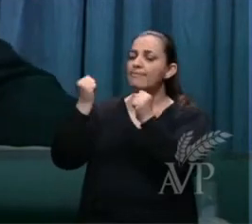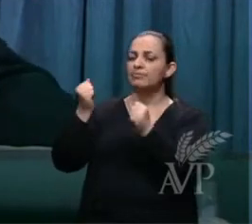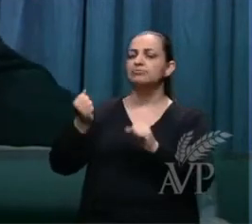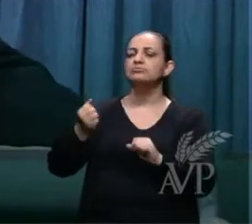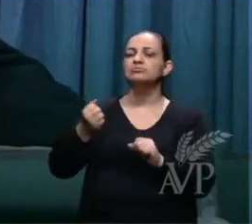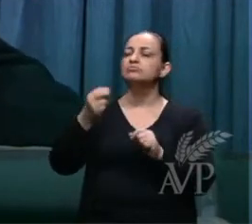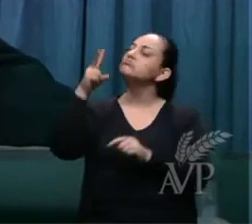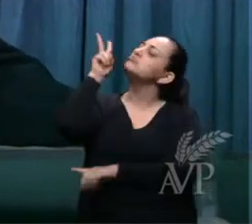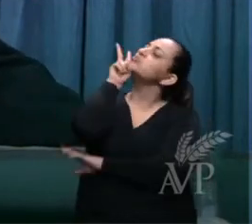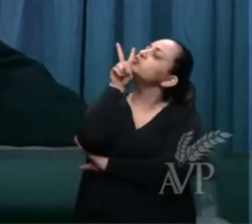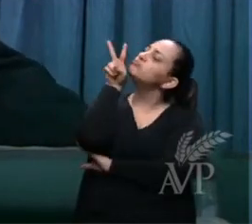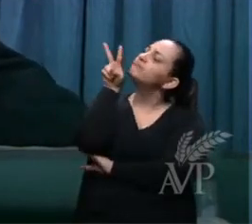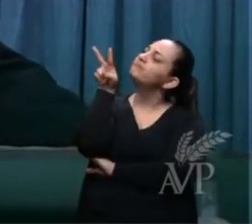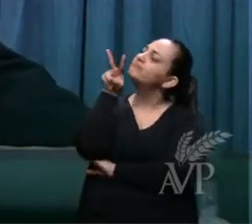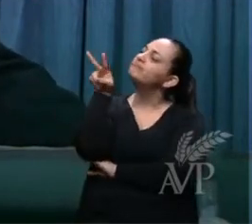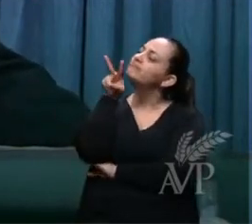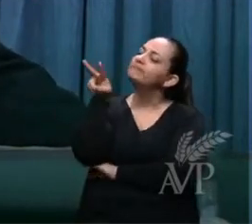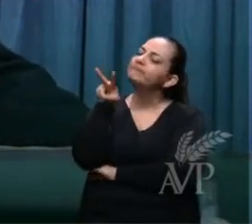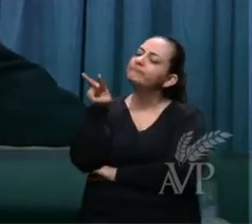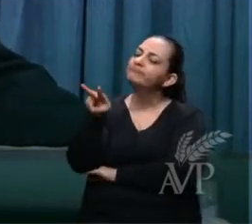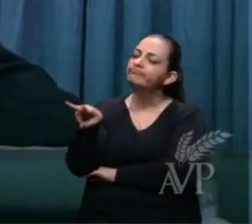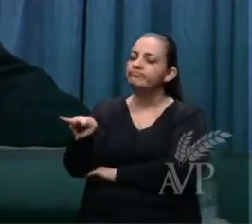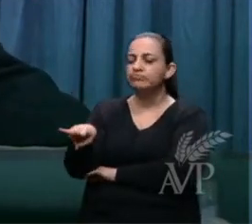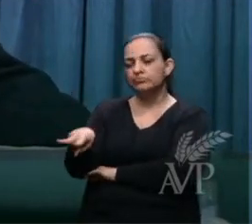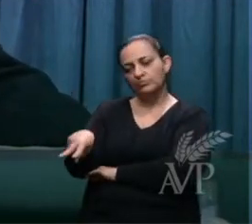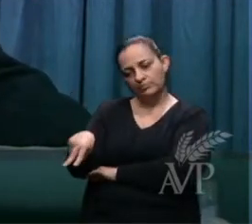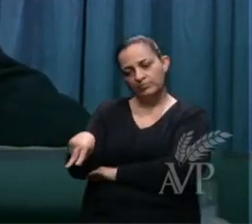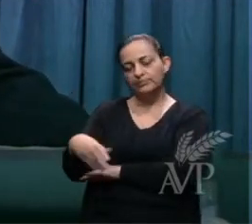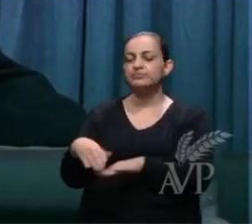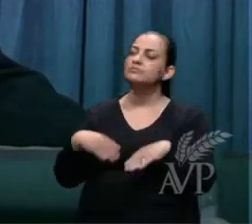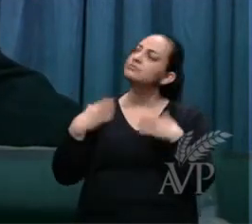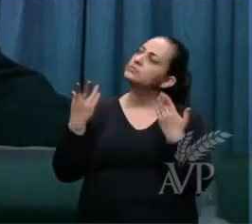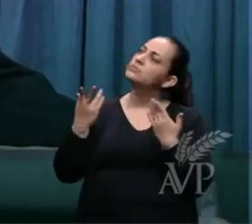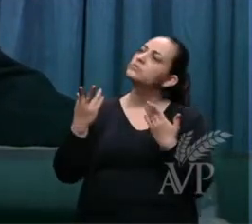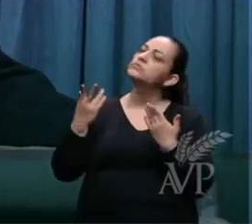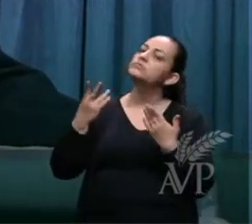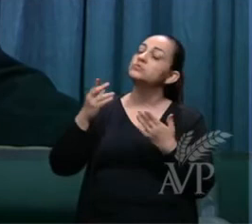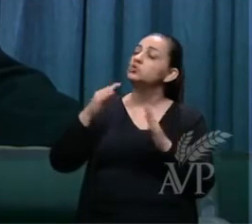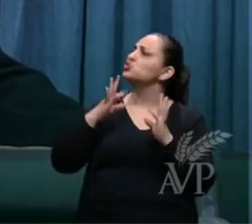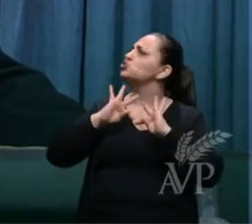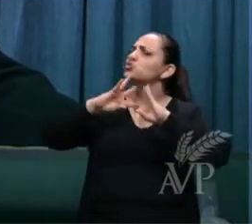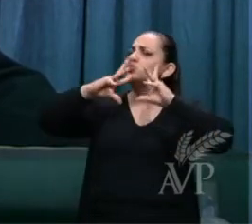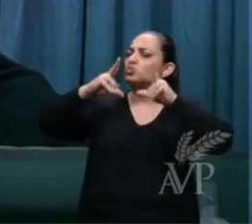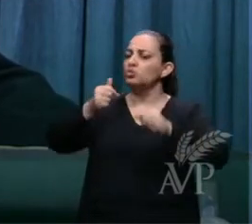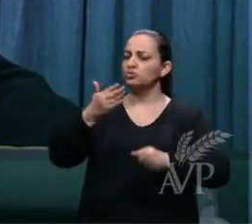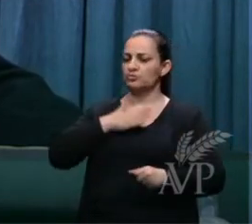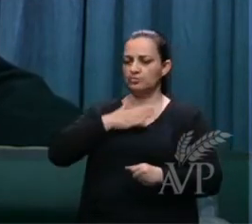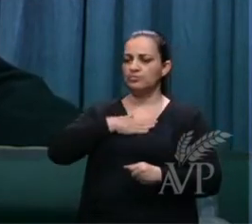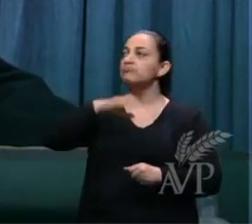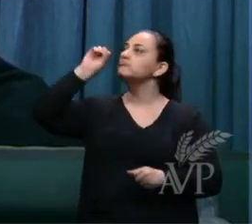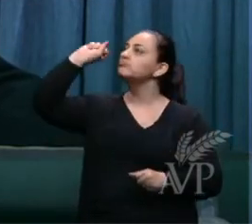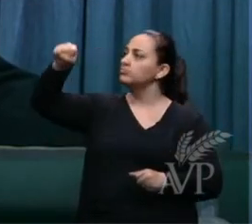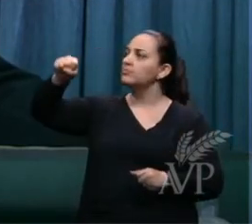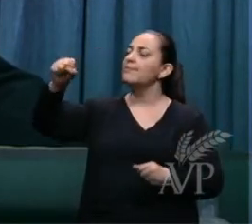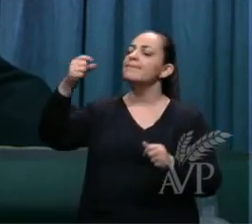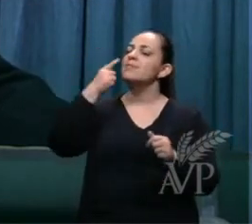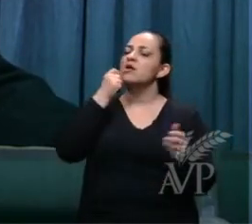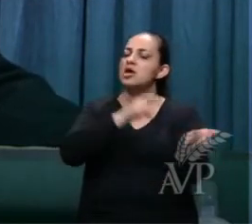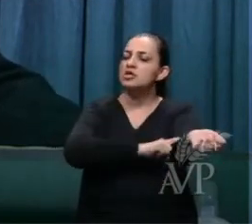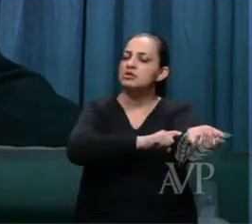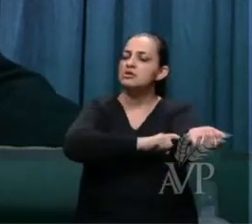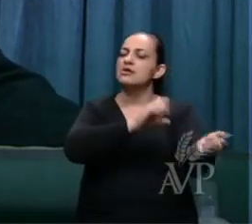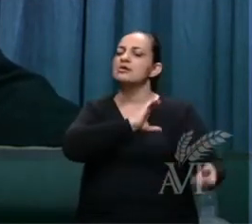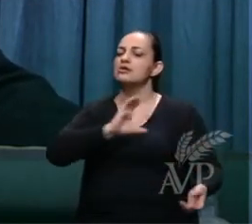troco e disse mas os são todos meus mas o sangue de Jesus Cristo me